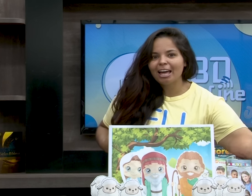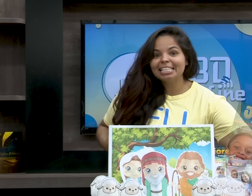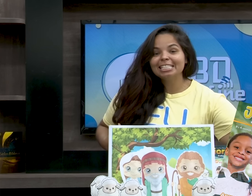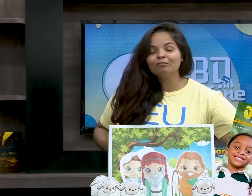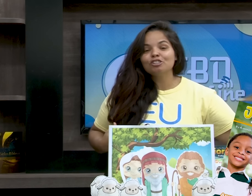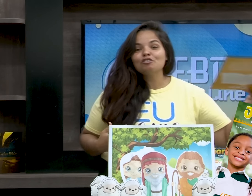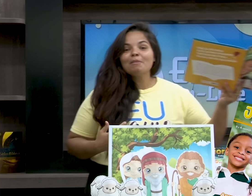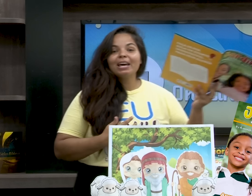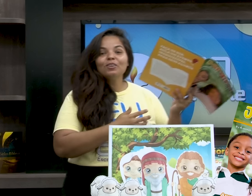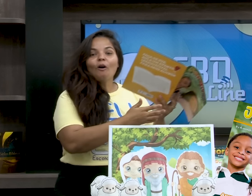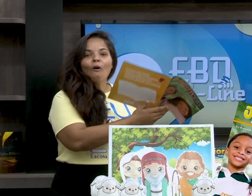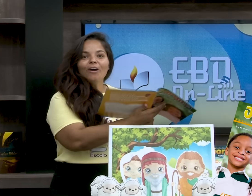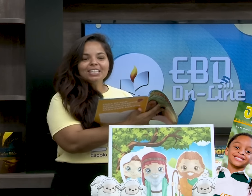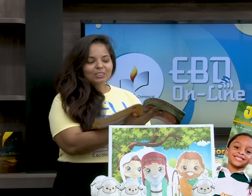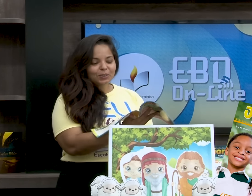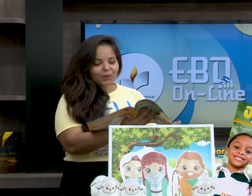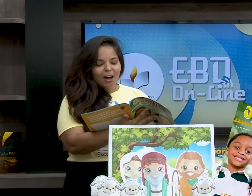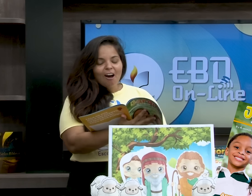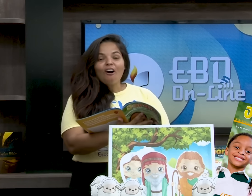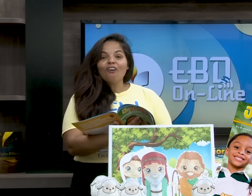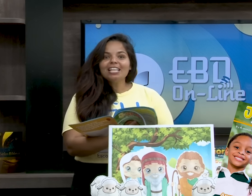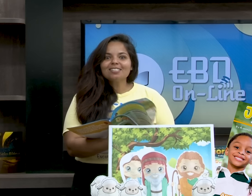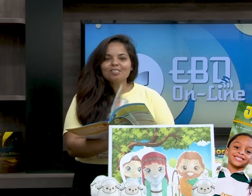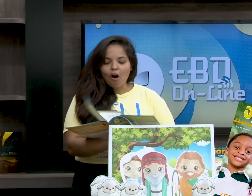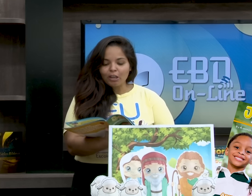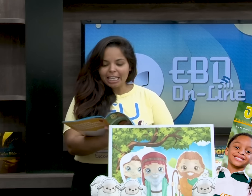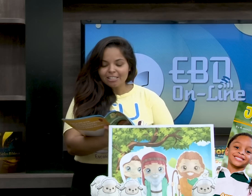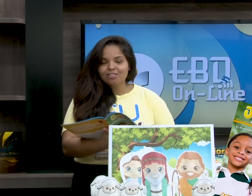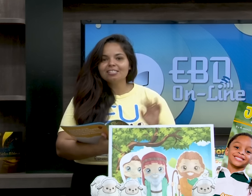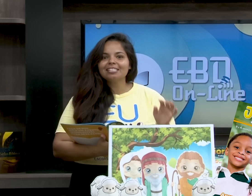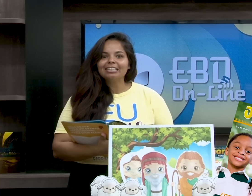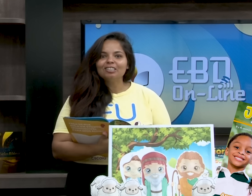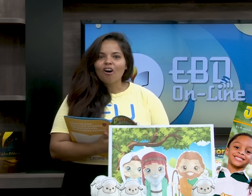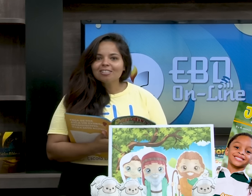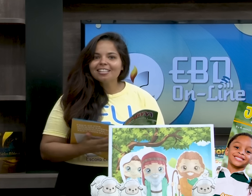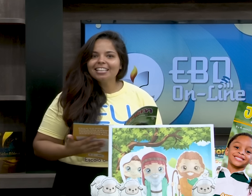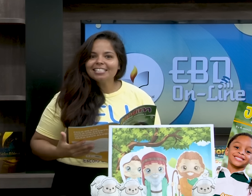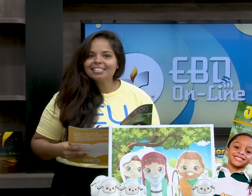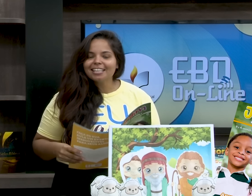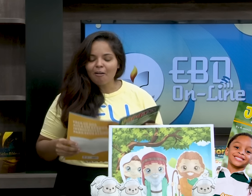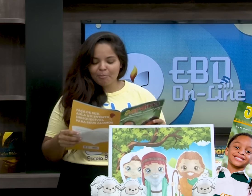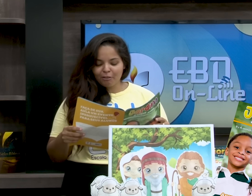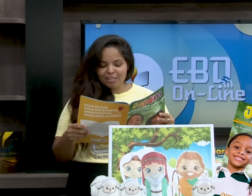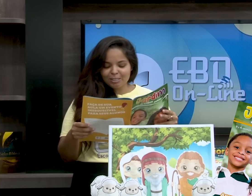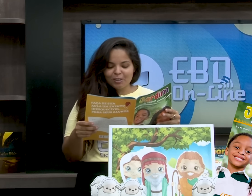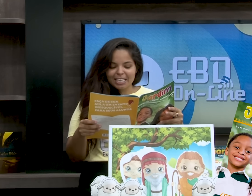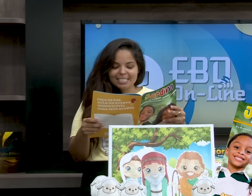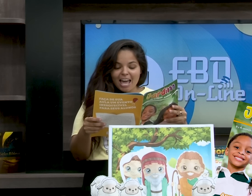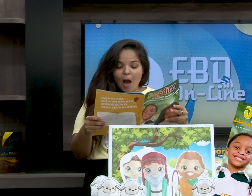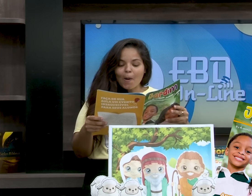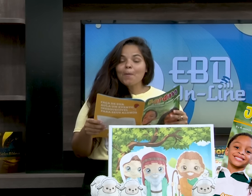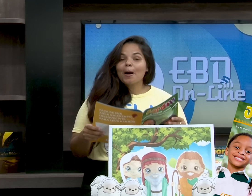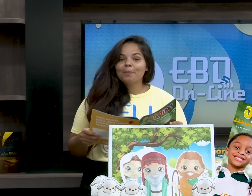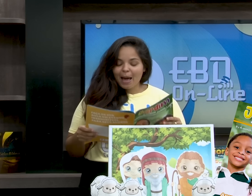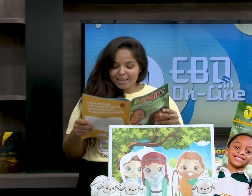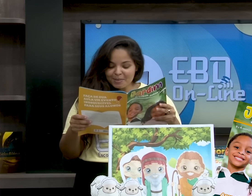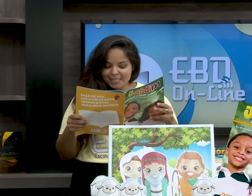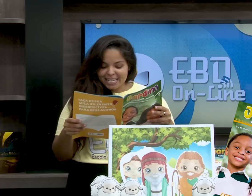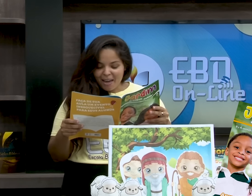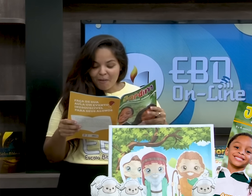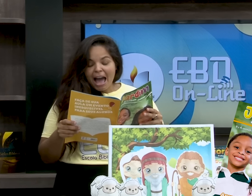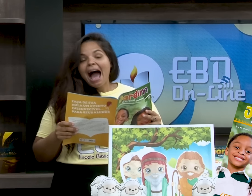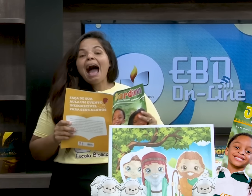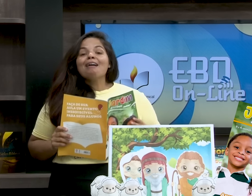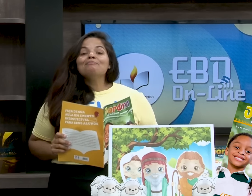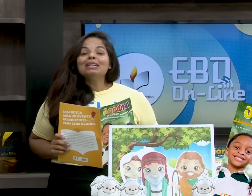lição é a lição de número 8. Olha só o que diz a nossa lição, professores. O Papai